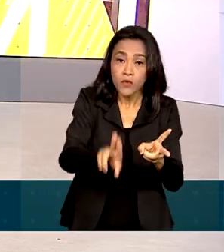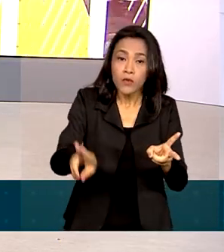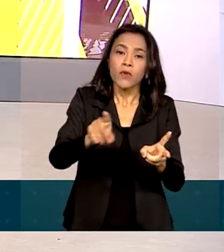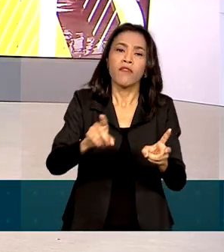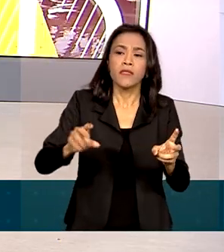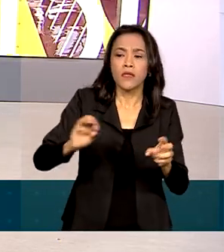redistribuídos.